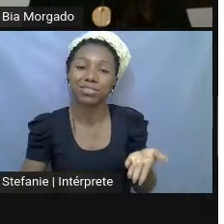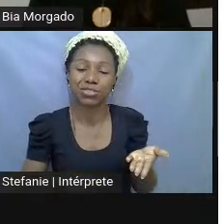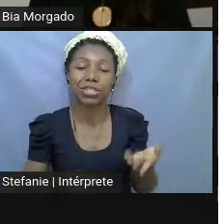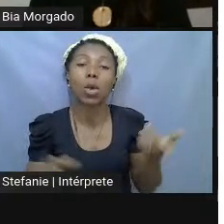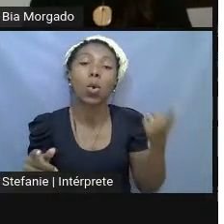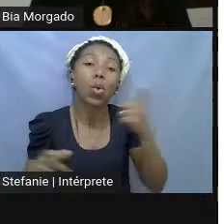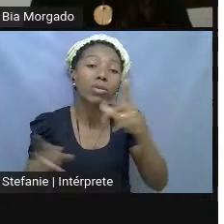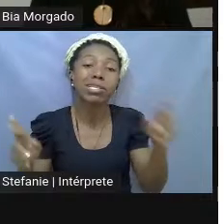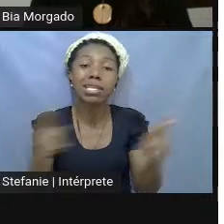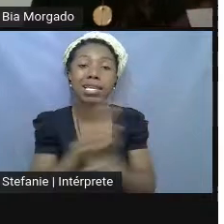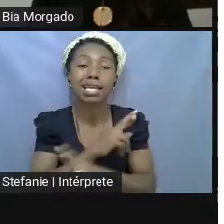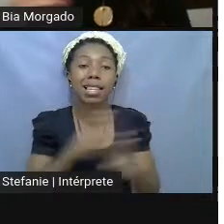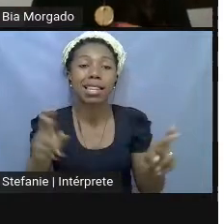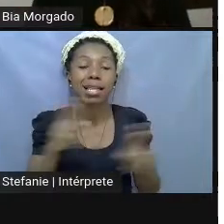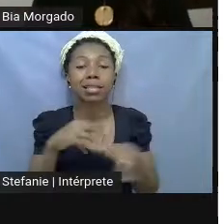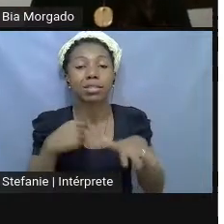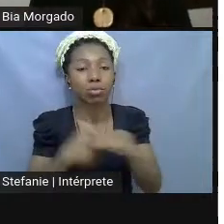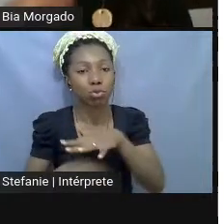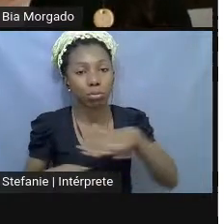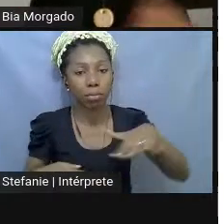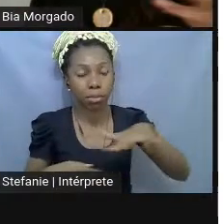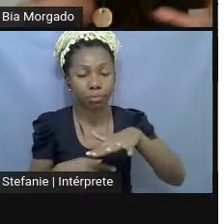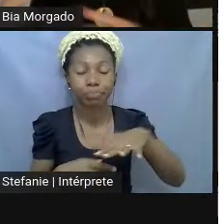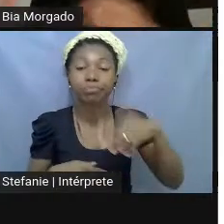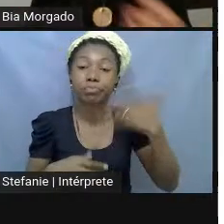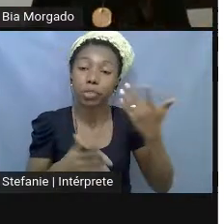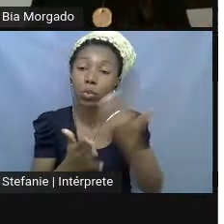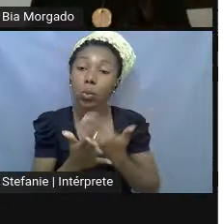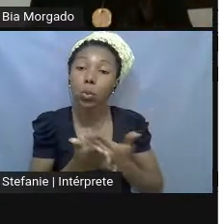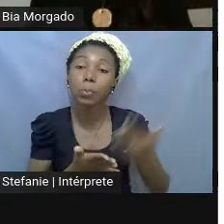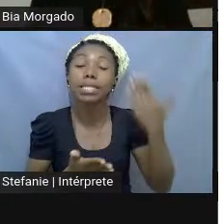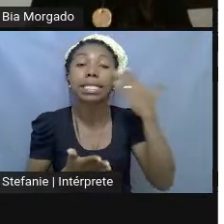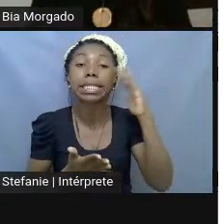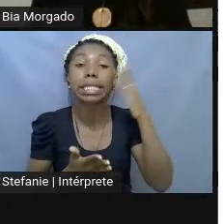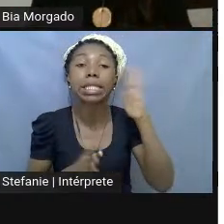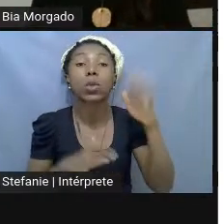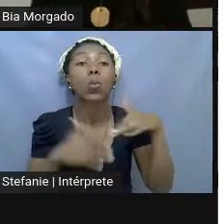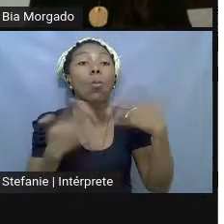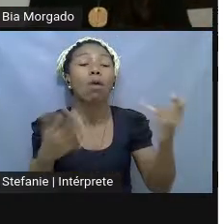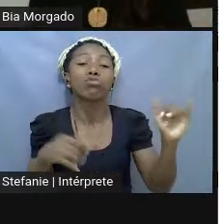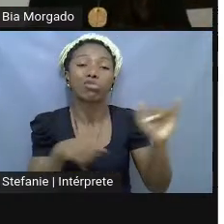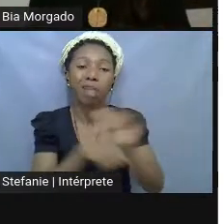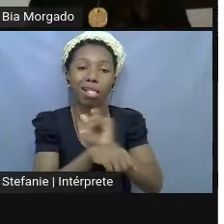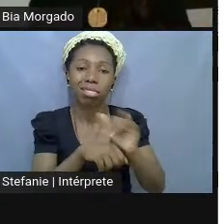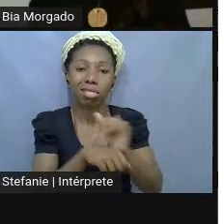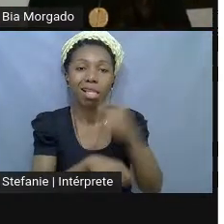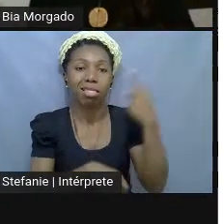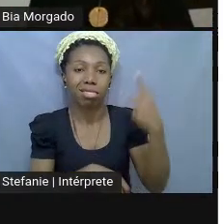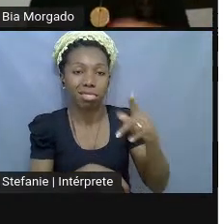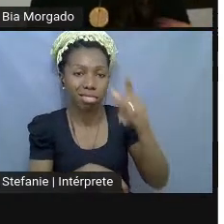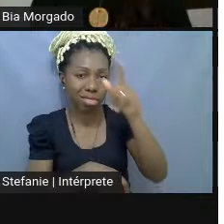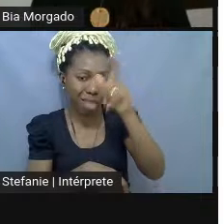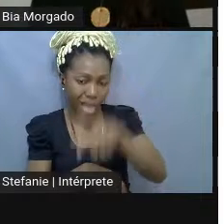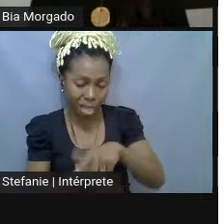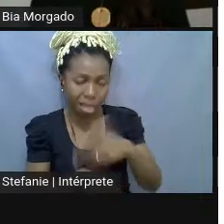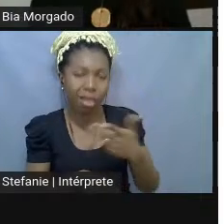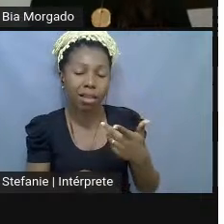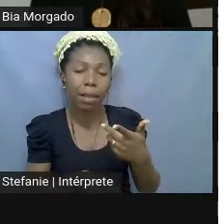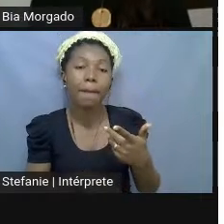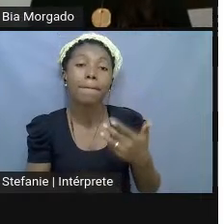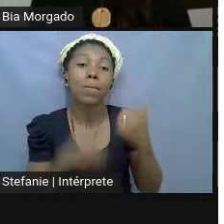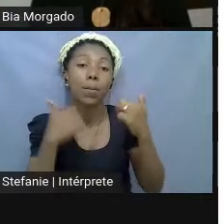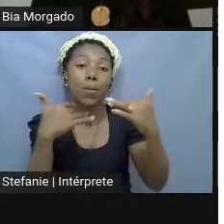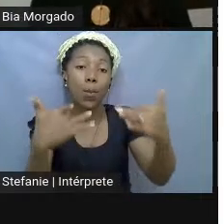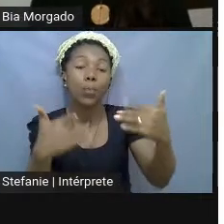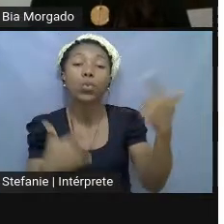entender como é que ele, né, questionava esse espaço, quais foram as estratégias dele também, para colocar o espectador nesse outro